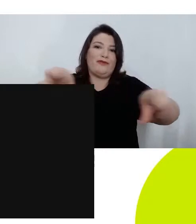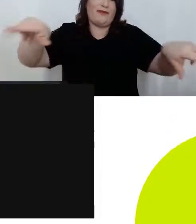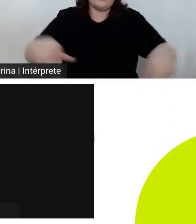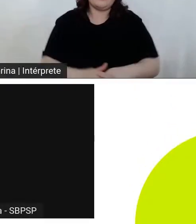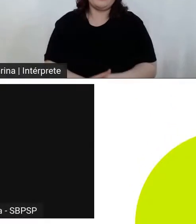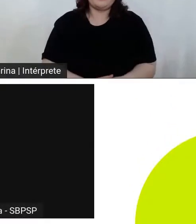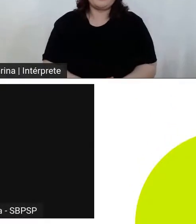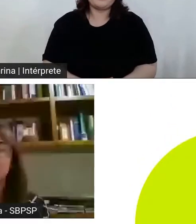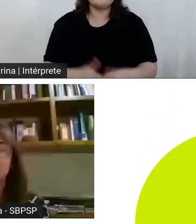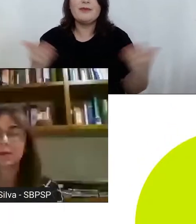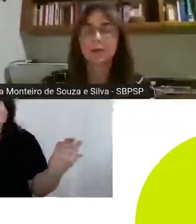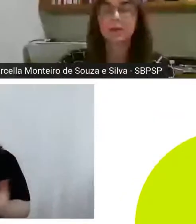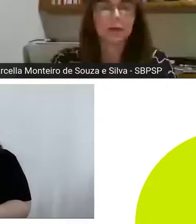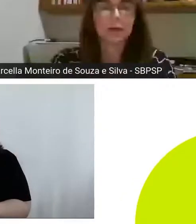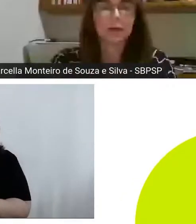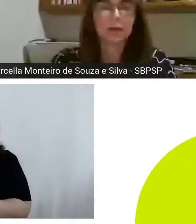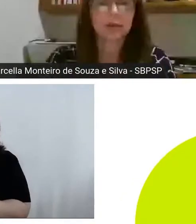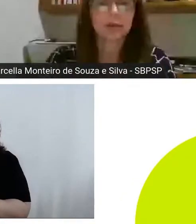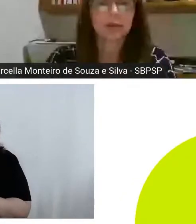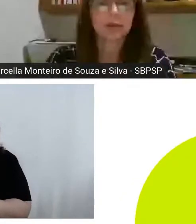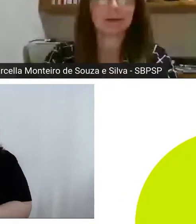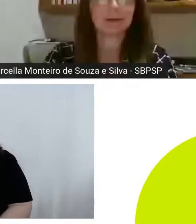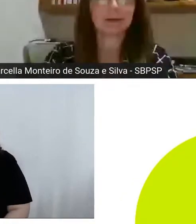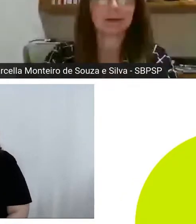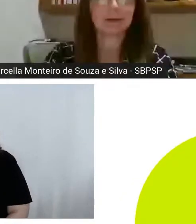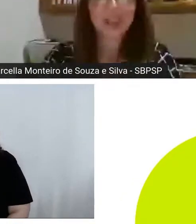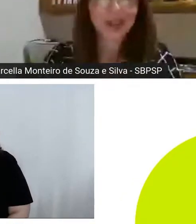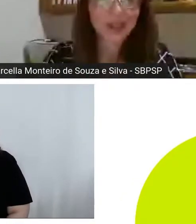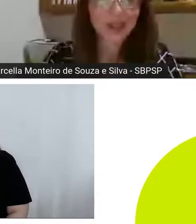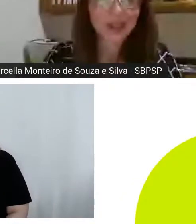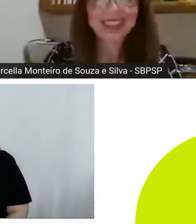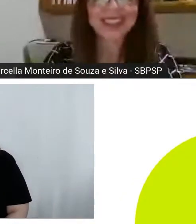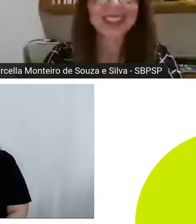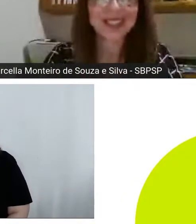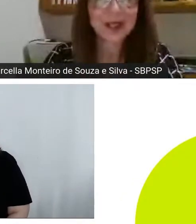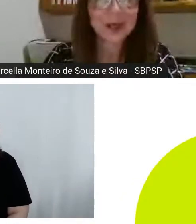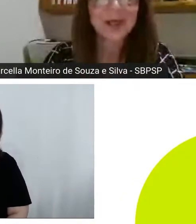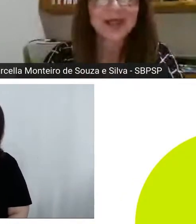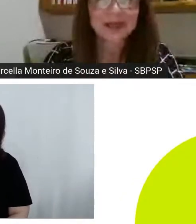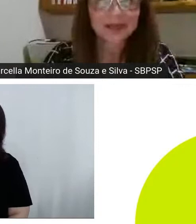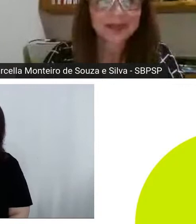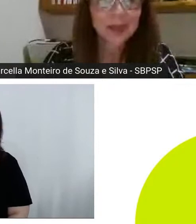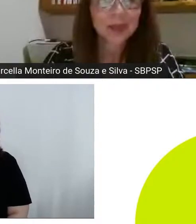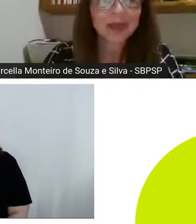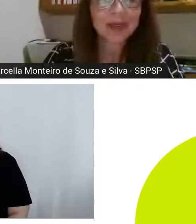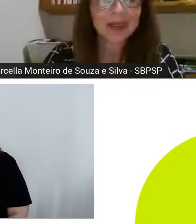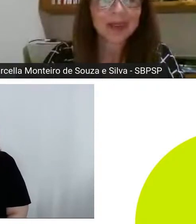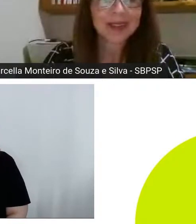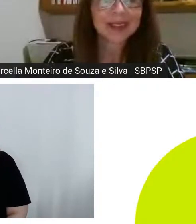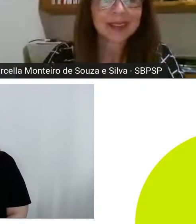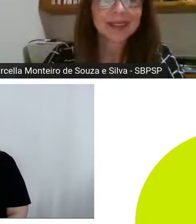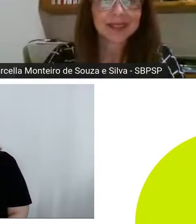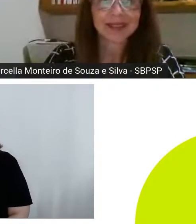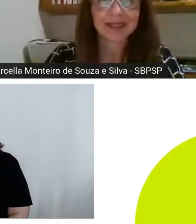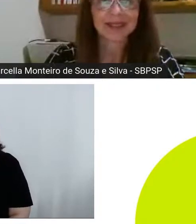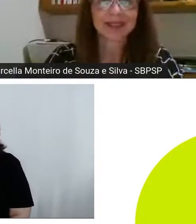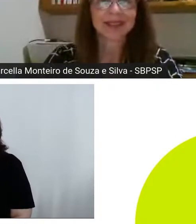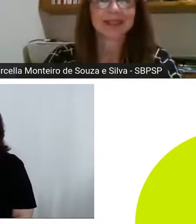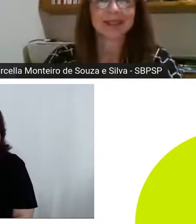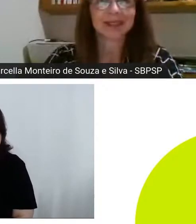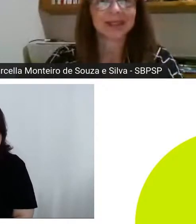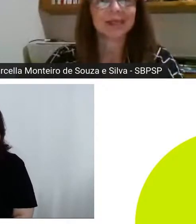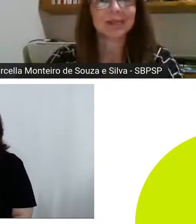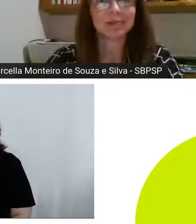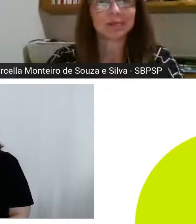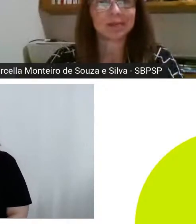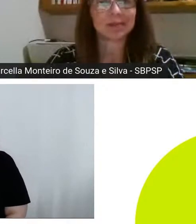pode dar um oi aqui para a gente? Oi, gente! Então, gente, essa é a Marcela, minha